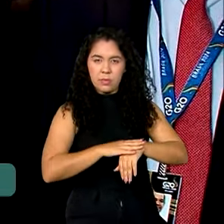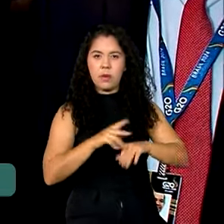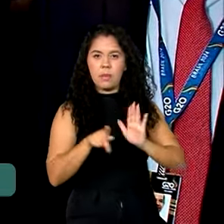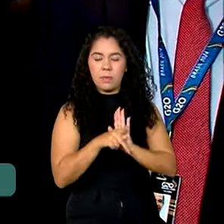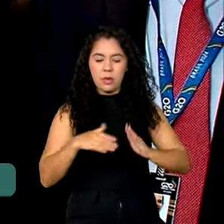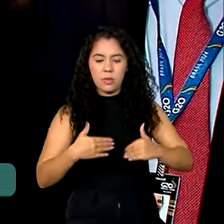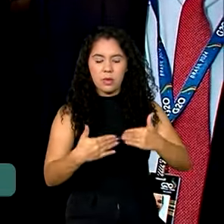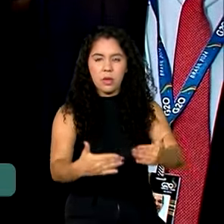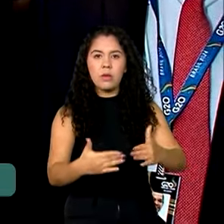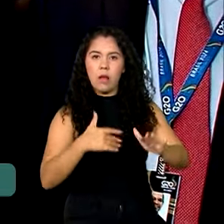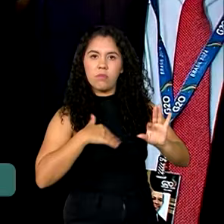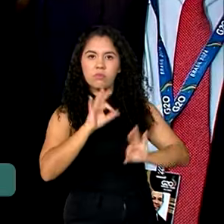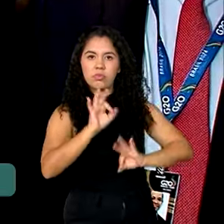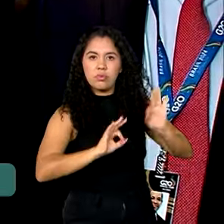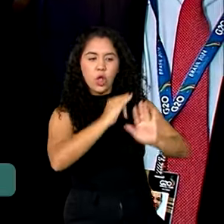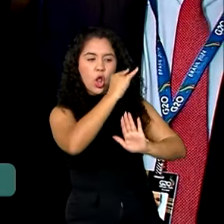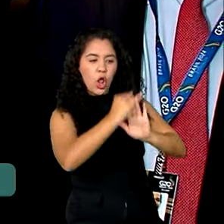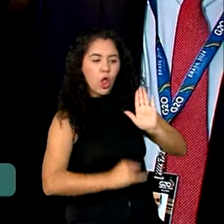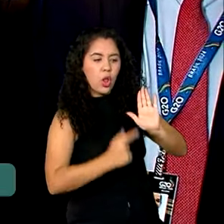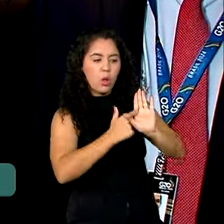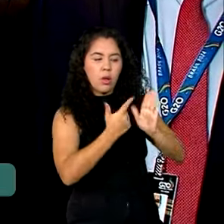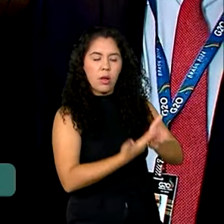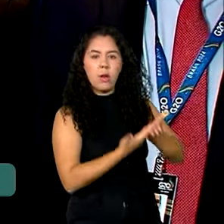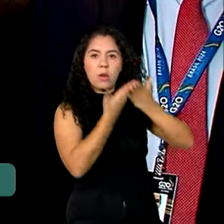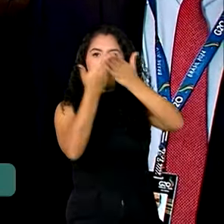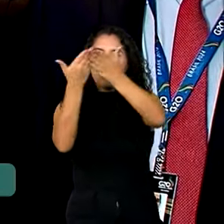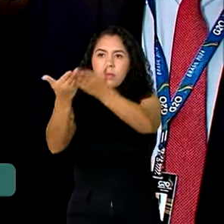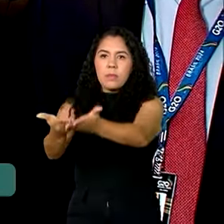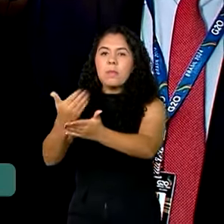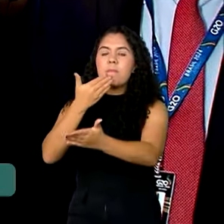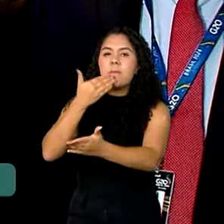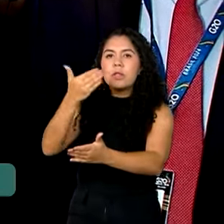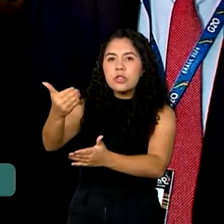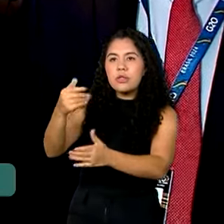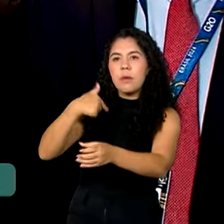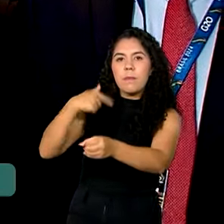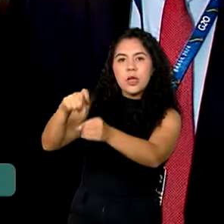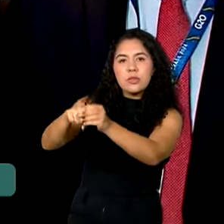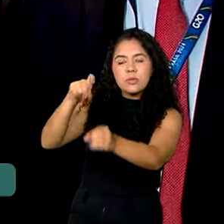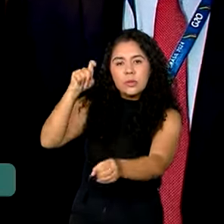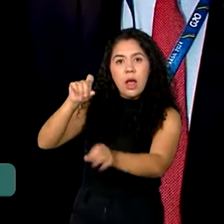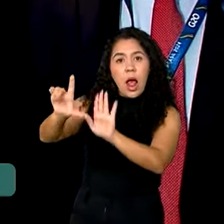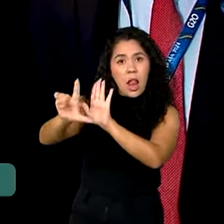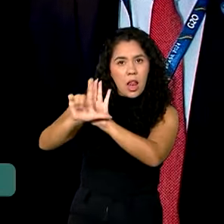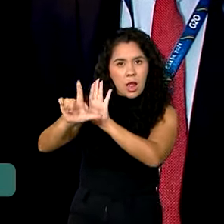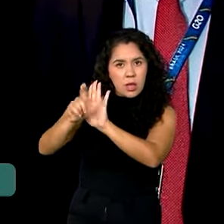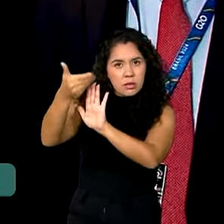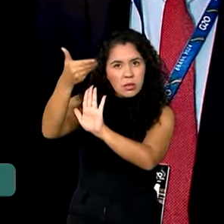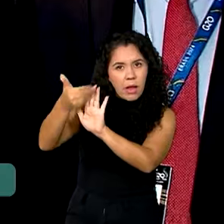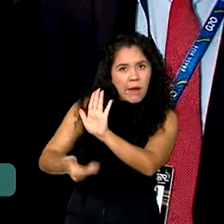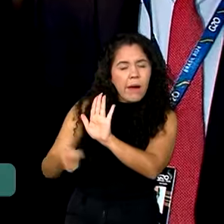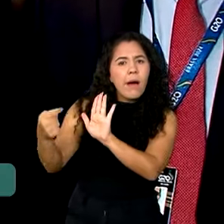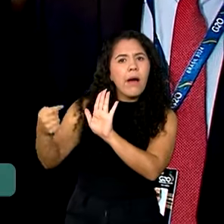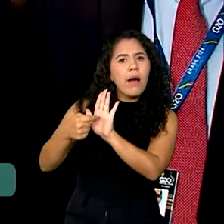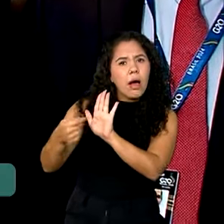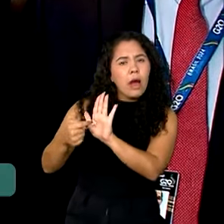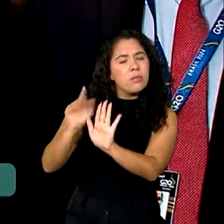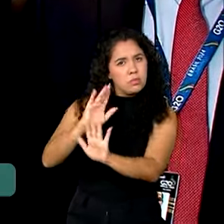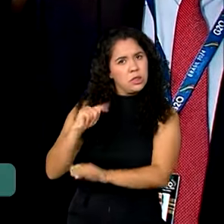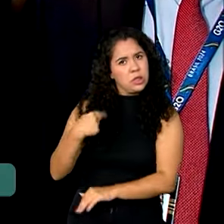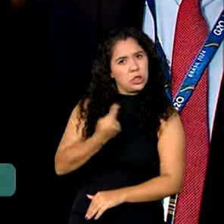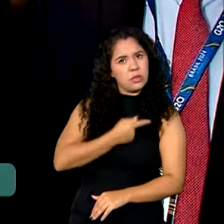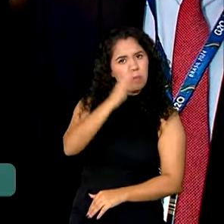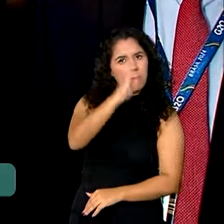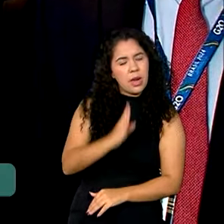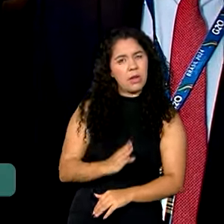suspensão da entrada em vigência dessa legislação, já que consideramos uma legislação arbitrária. O Brasil está disposto a